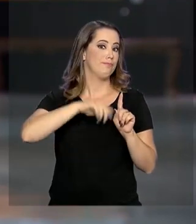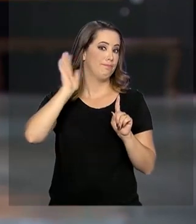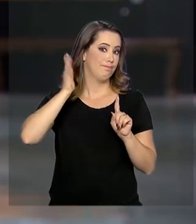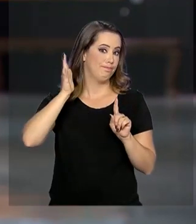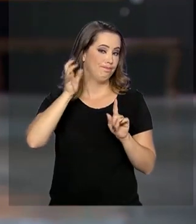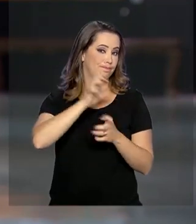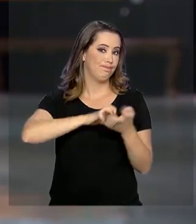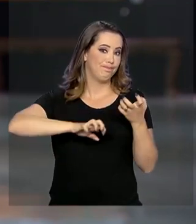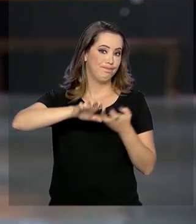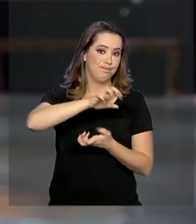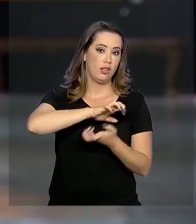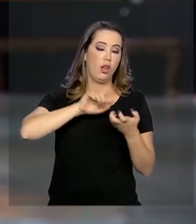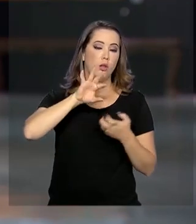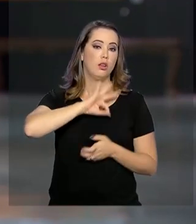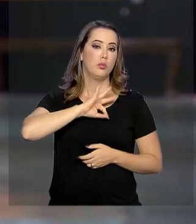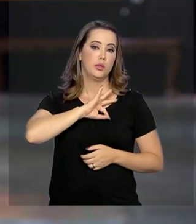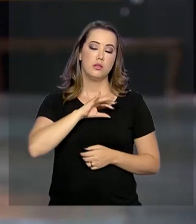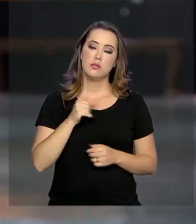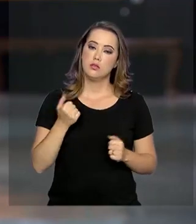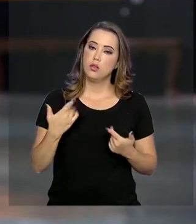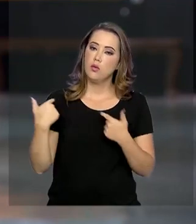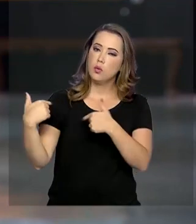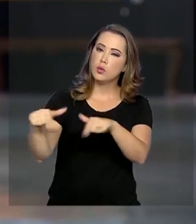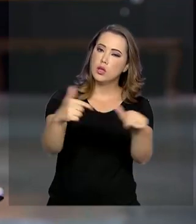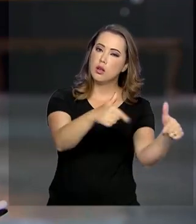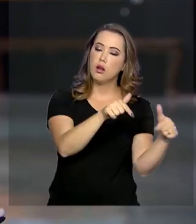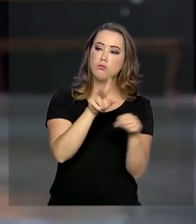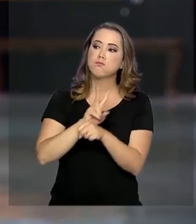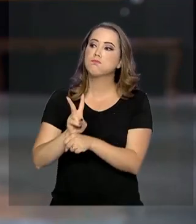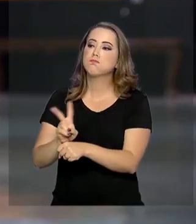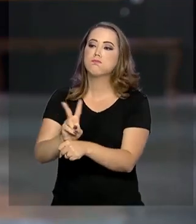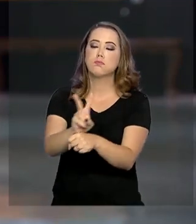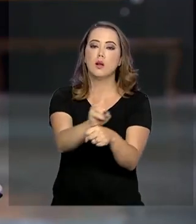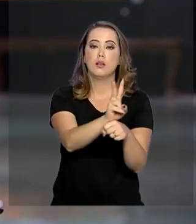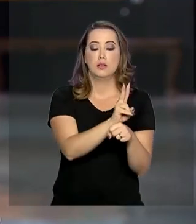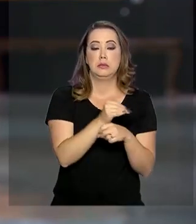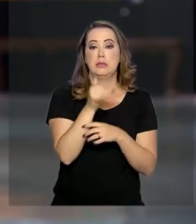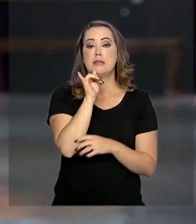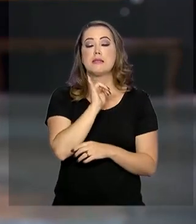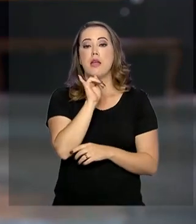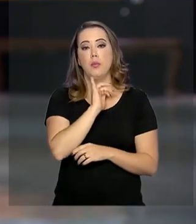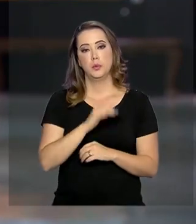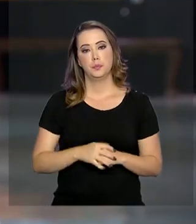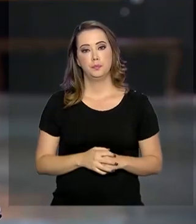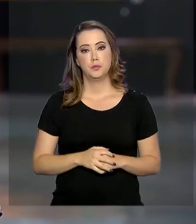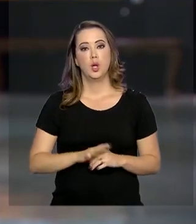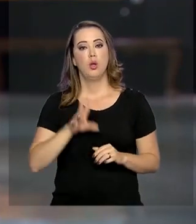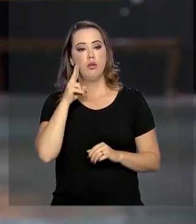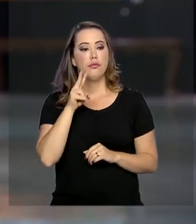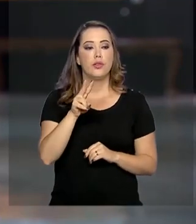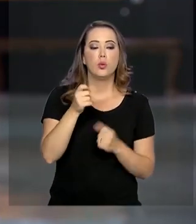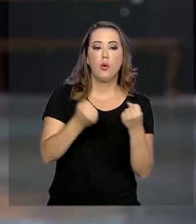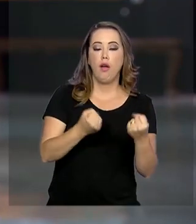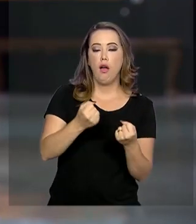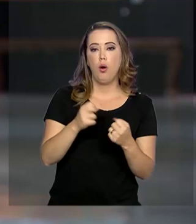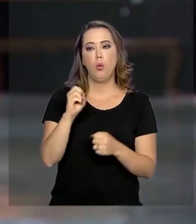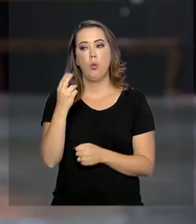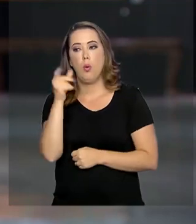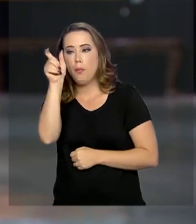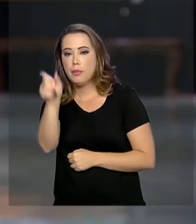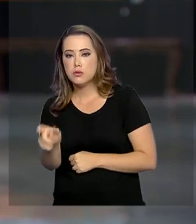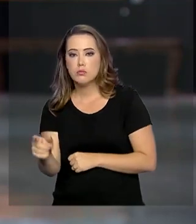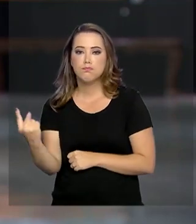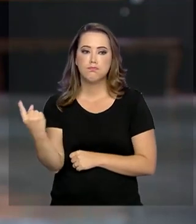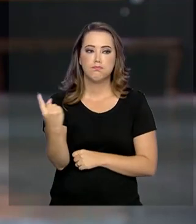As Forças Armadas vão atuar então no patrulhamento ostensivo, por exemplo, fazendo a revista de veículos e de pessoas.